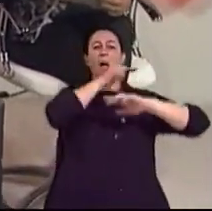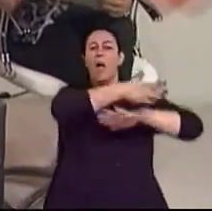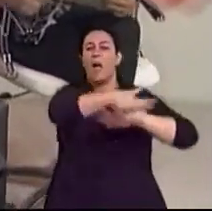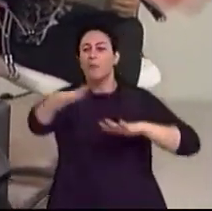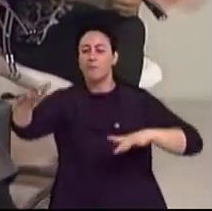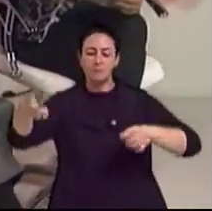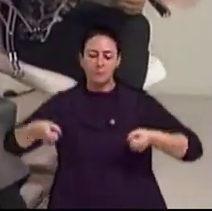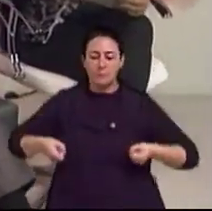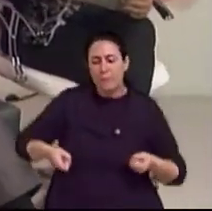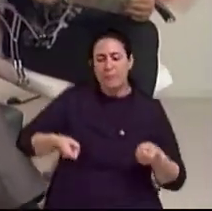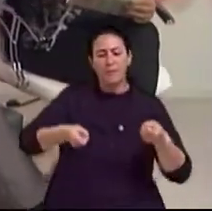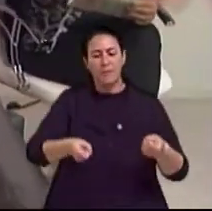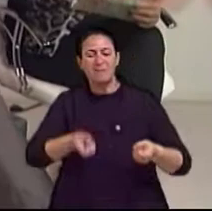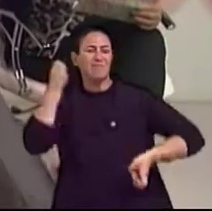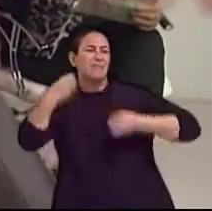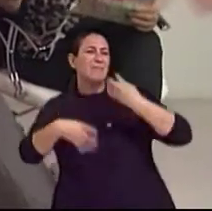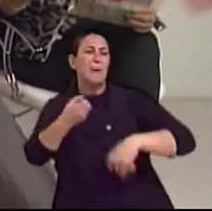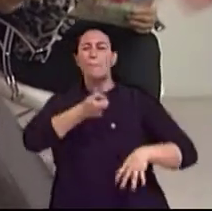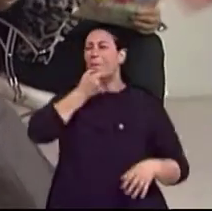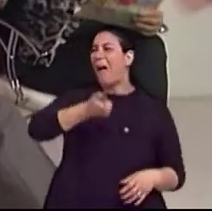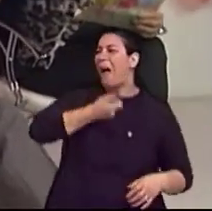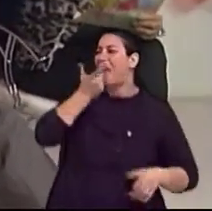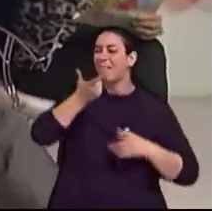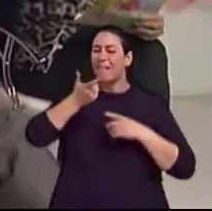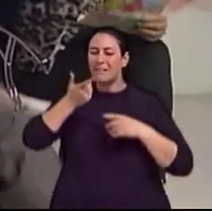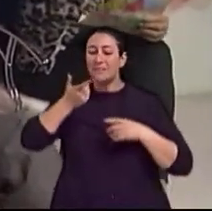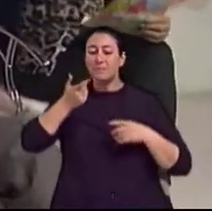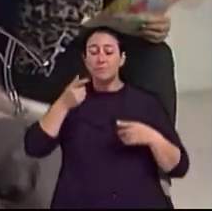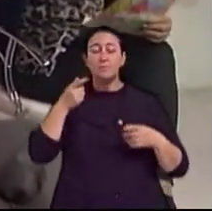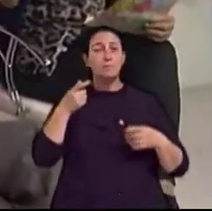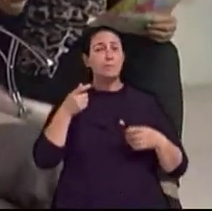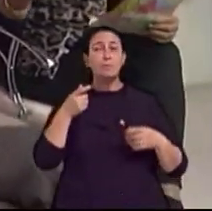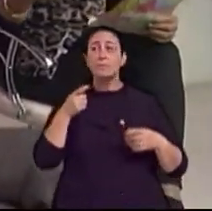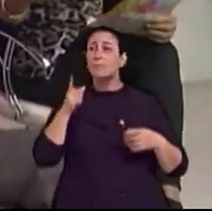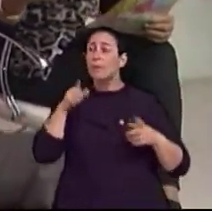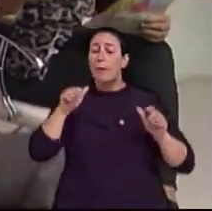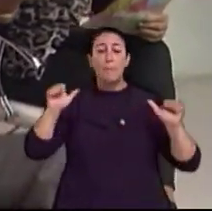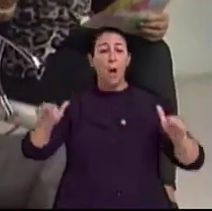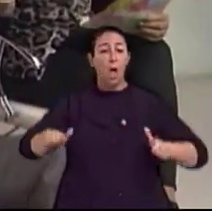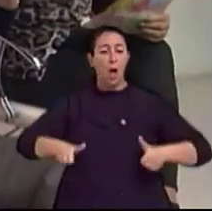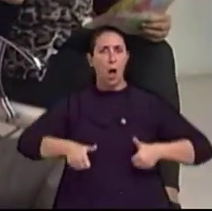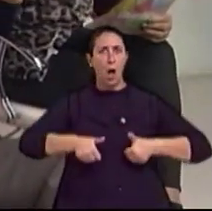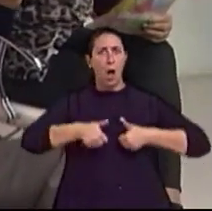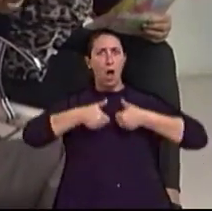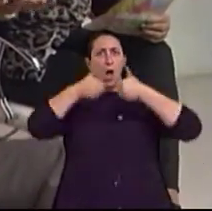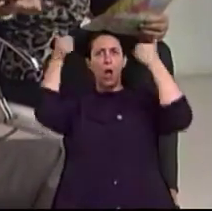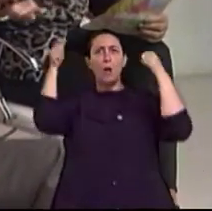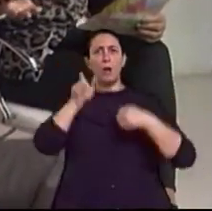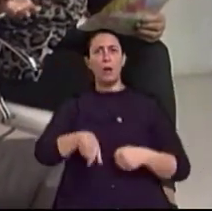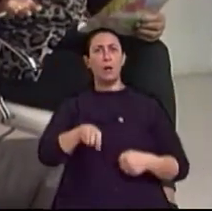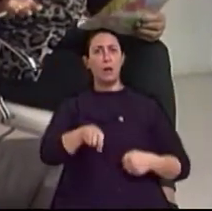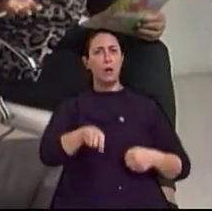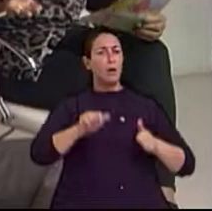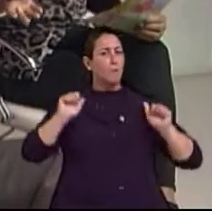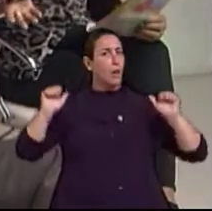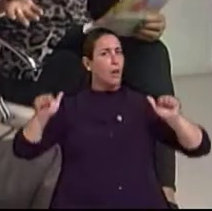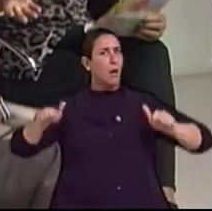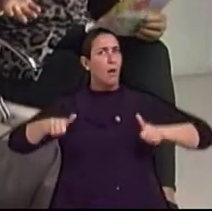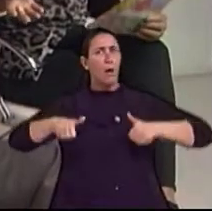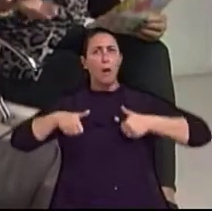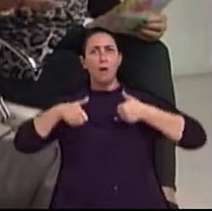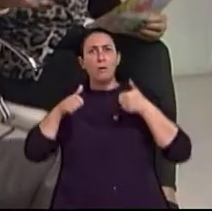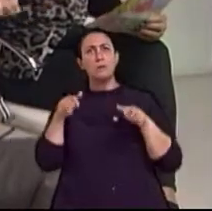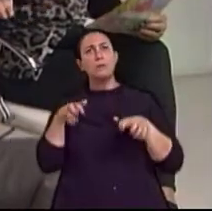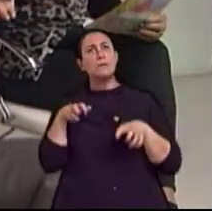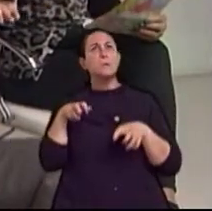enquanto fazia exercício, contava piada, ria com ele. A melhora dele, nas poucas expressões que ele podia fazer,